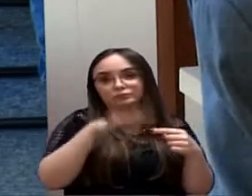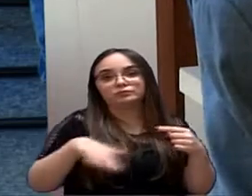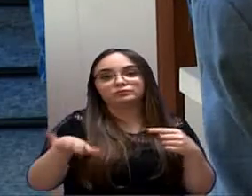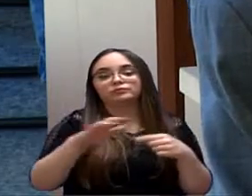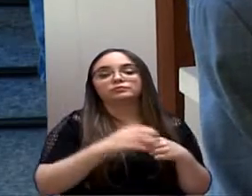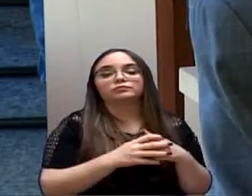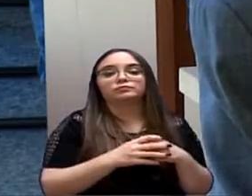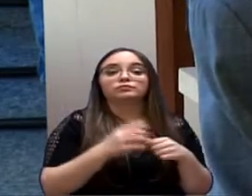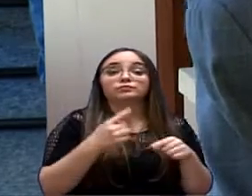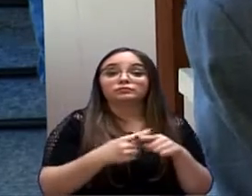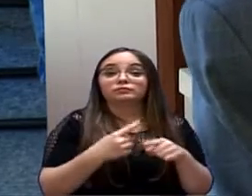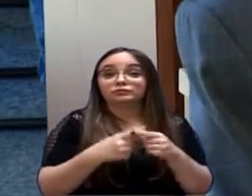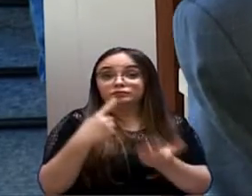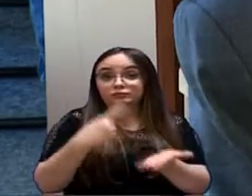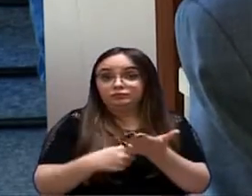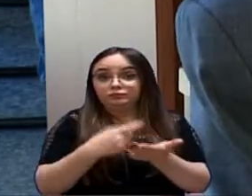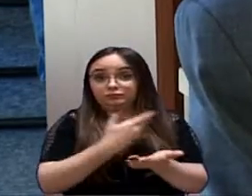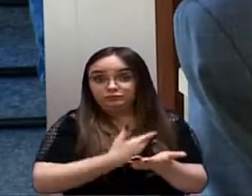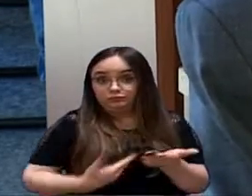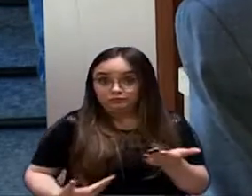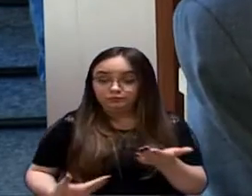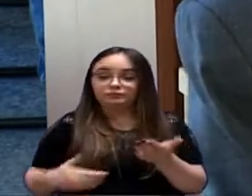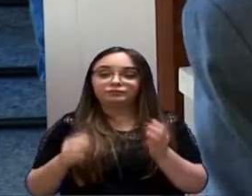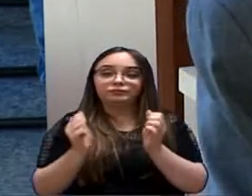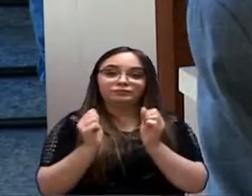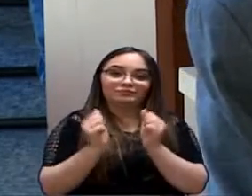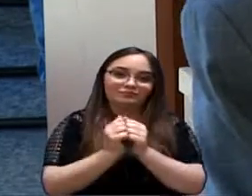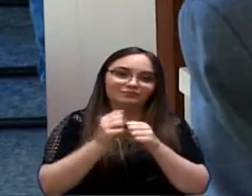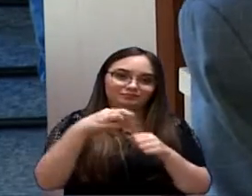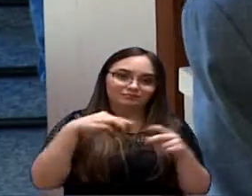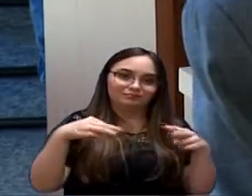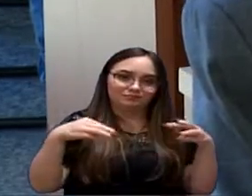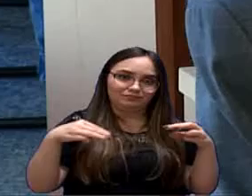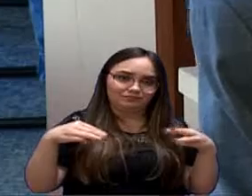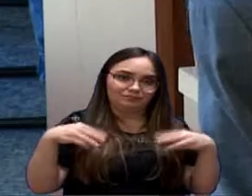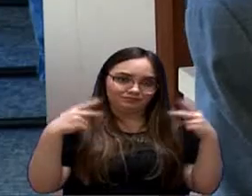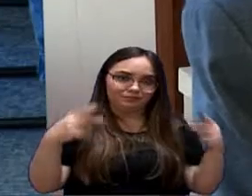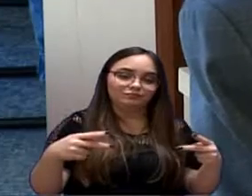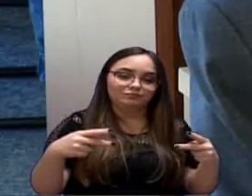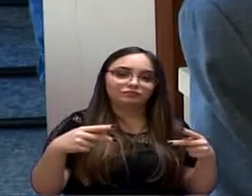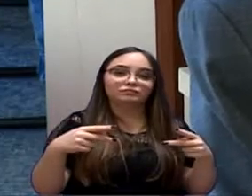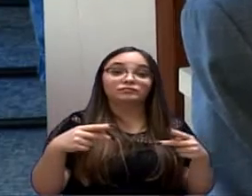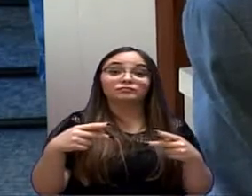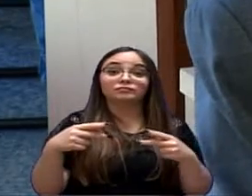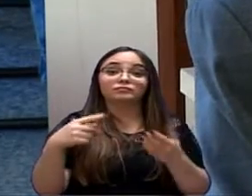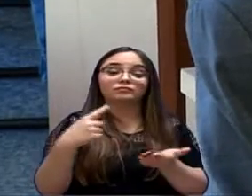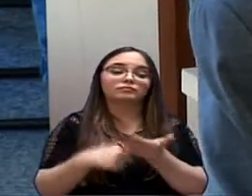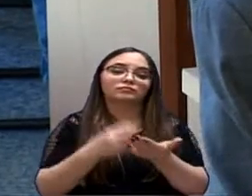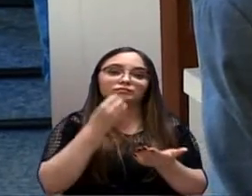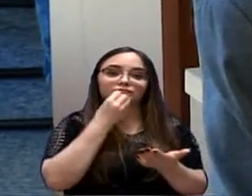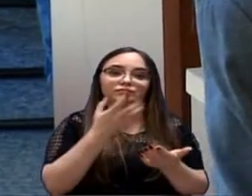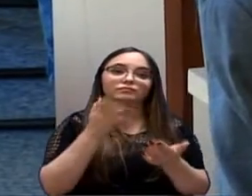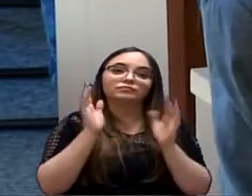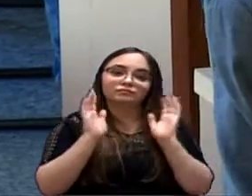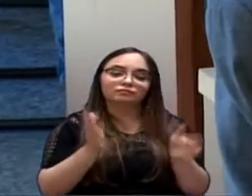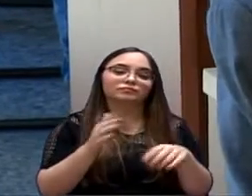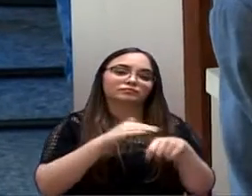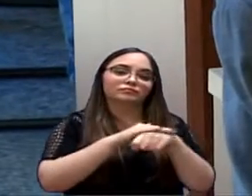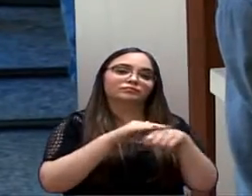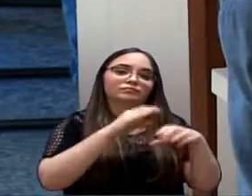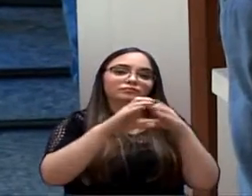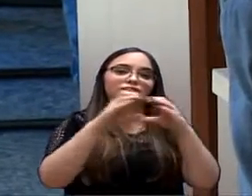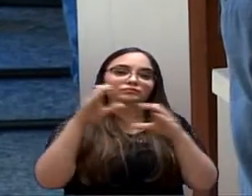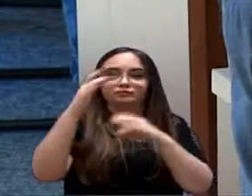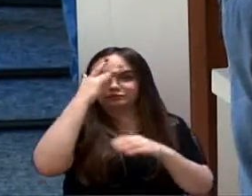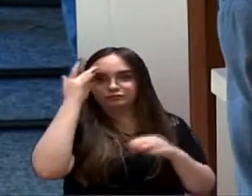porque o acordo que teve na justiça é um disciplinamento. Eu não vejo nenhuma dificuldade nisso. Mas, vereador, ele já fala com a sociedade. Eu sei, vereador.